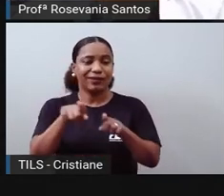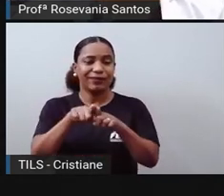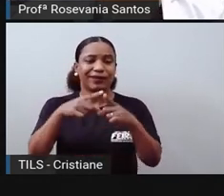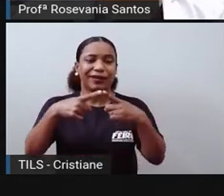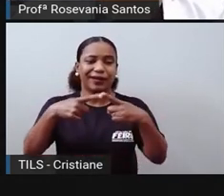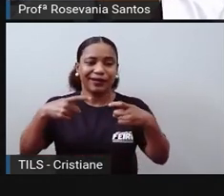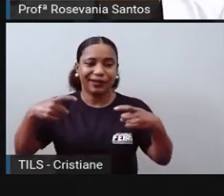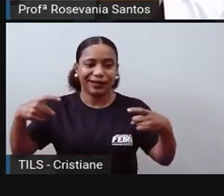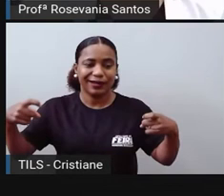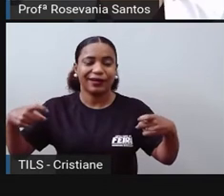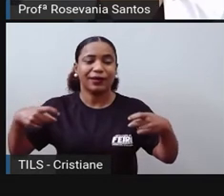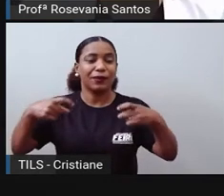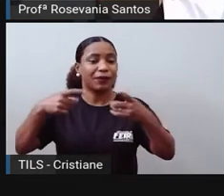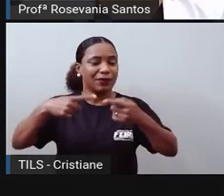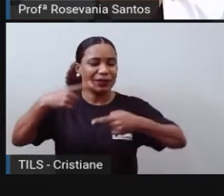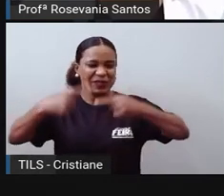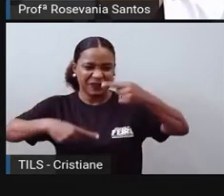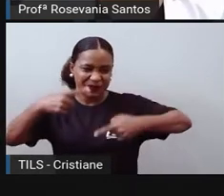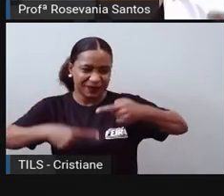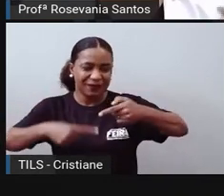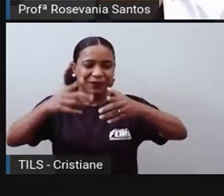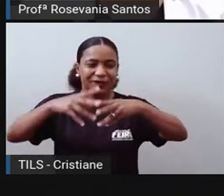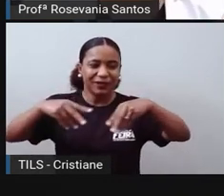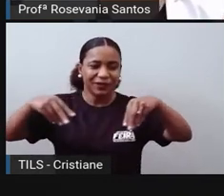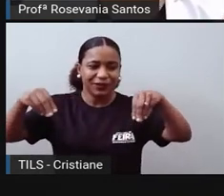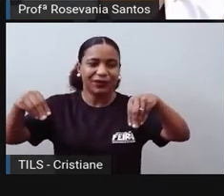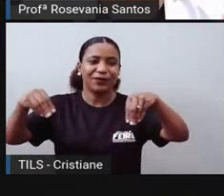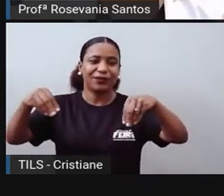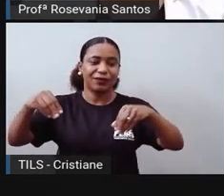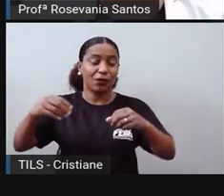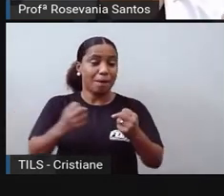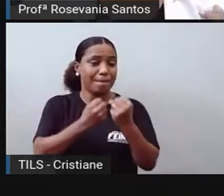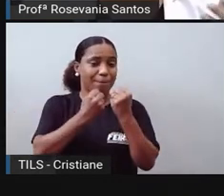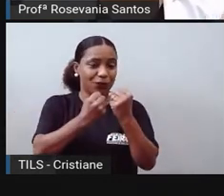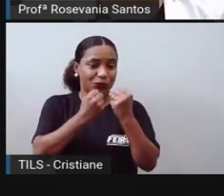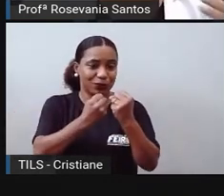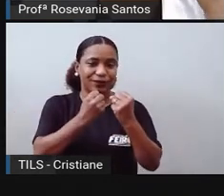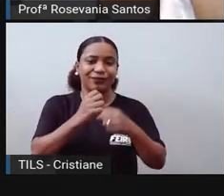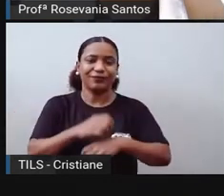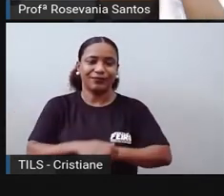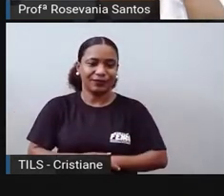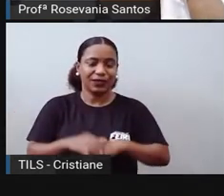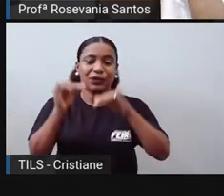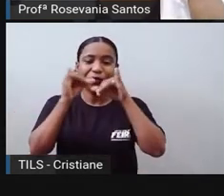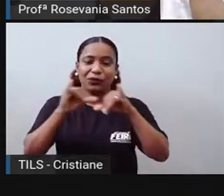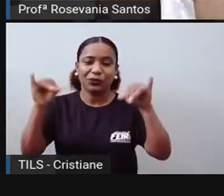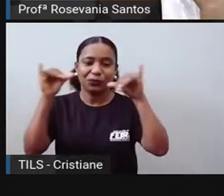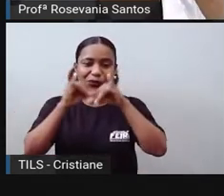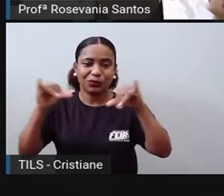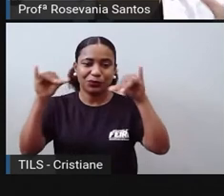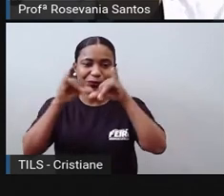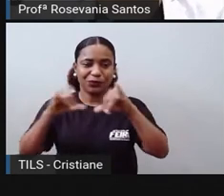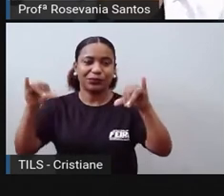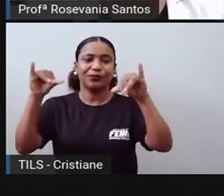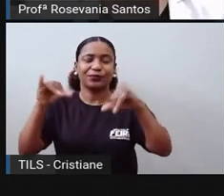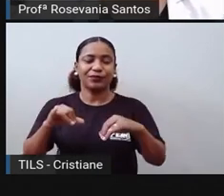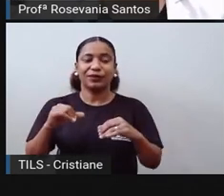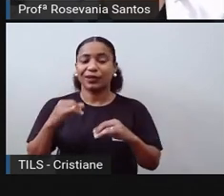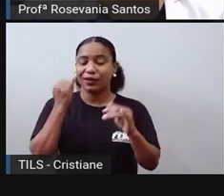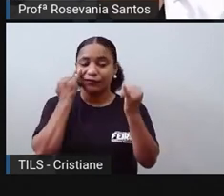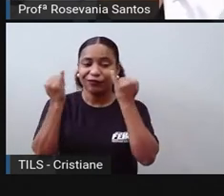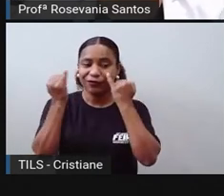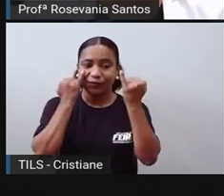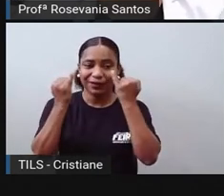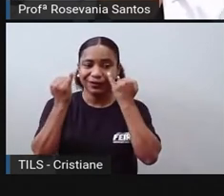poder de território em vários locais, se vocês ligarem o jornal, né, o noticiário, vocês vão ver muitas informações